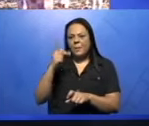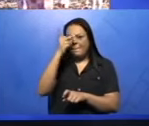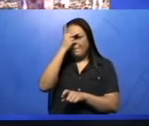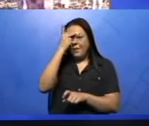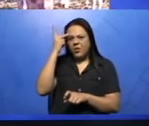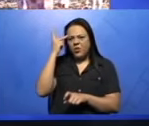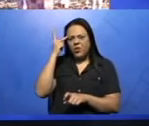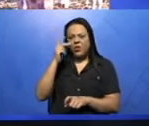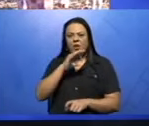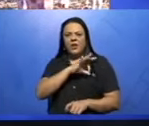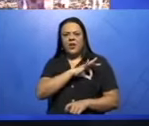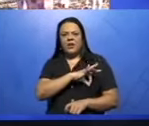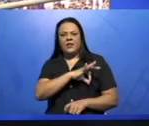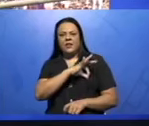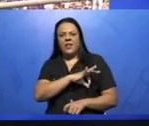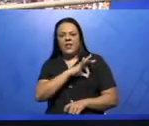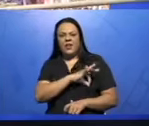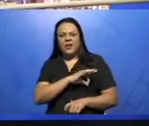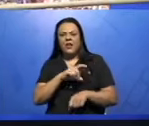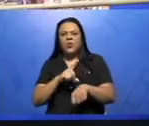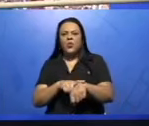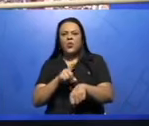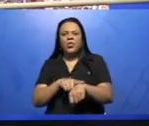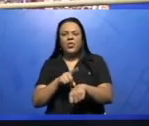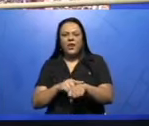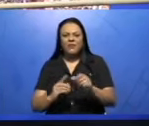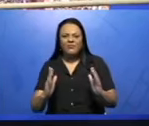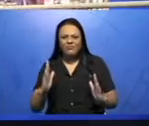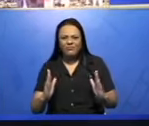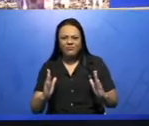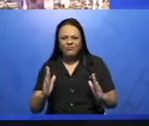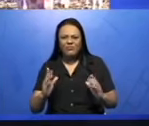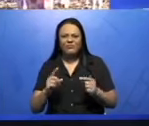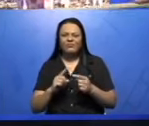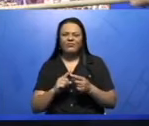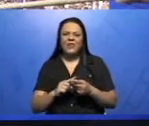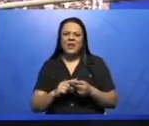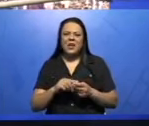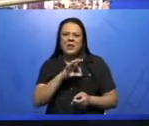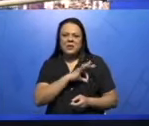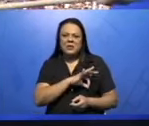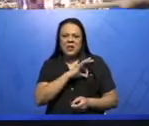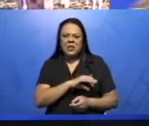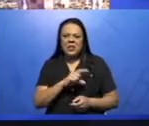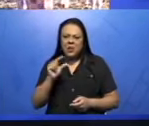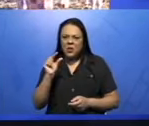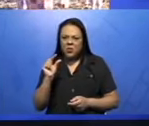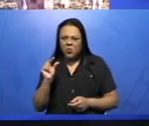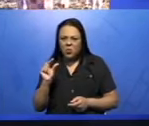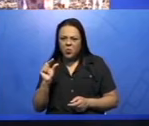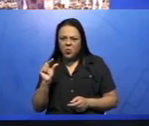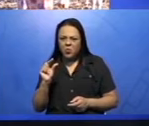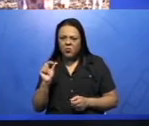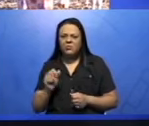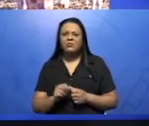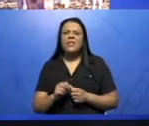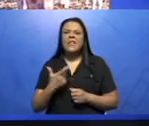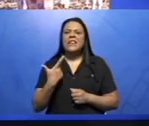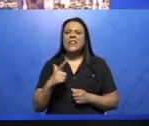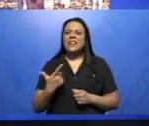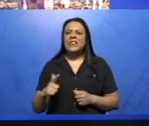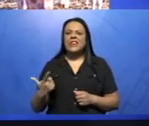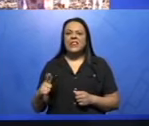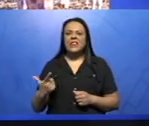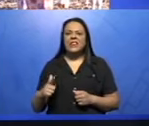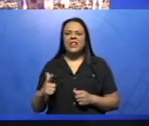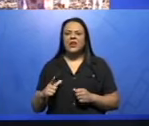assalariados temporários, de baixa renda, sem proteção trabalhista. Normalmente, são trabalhos que a